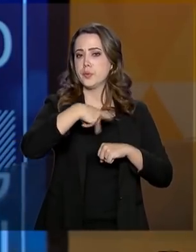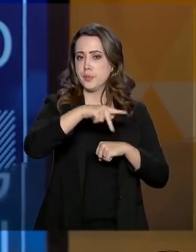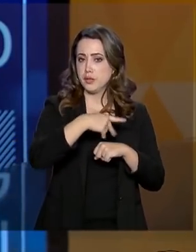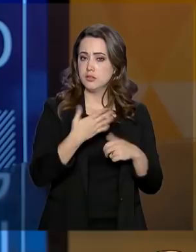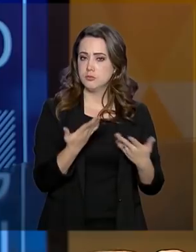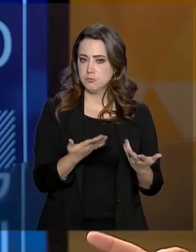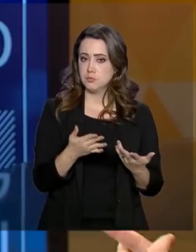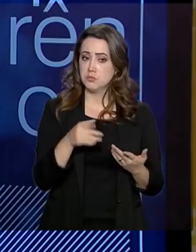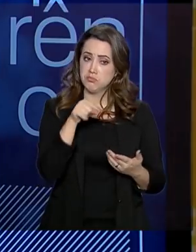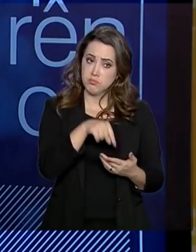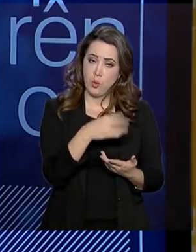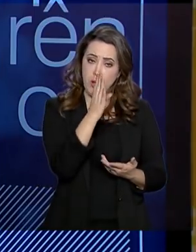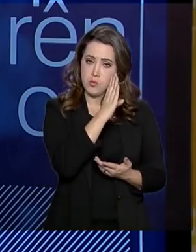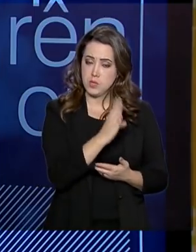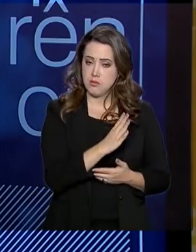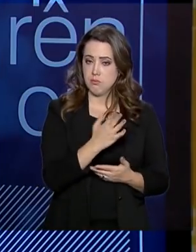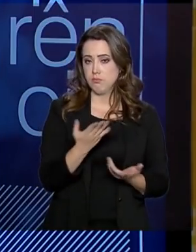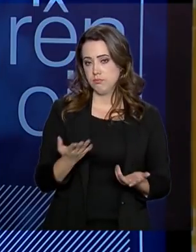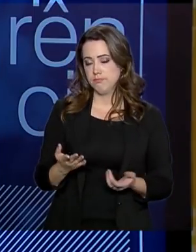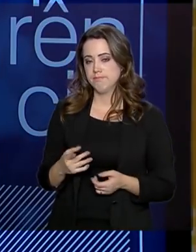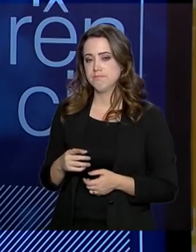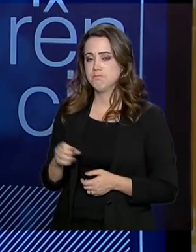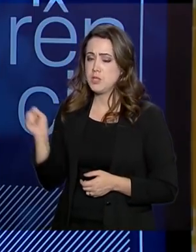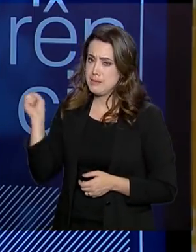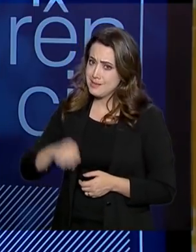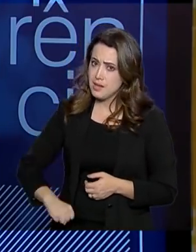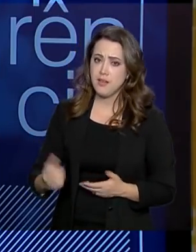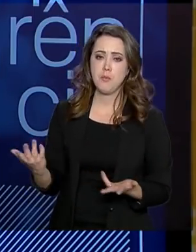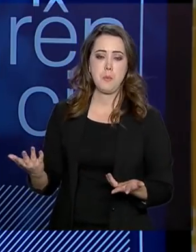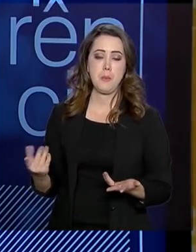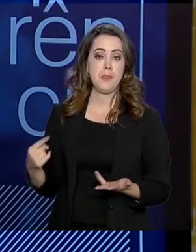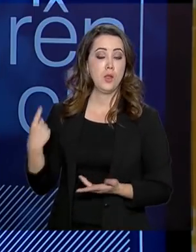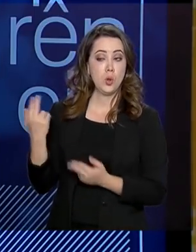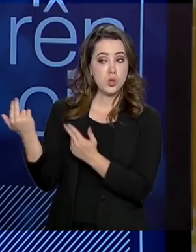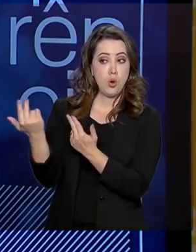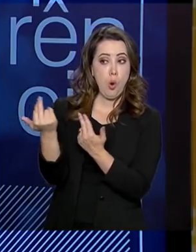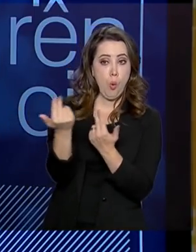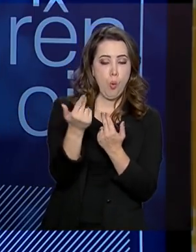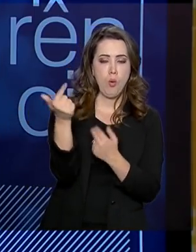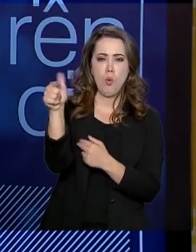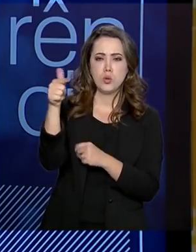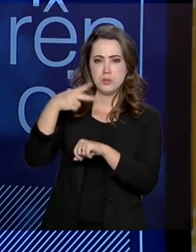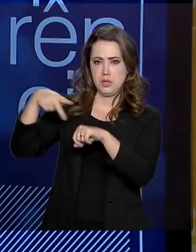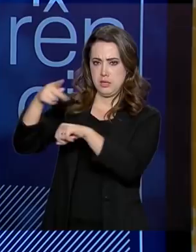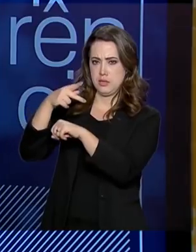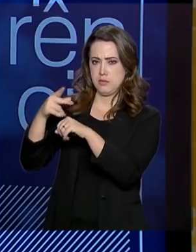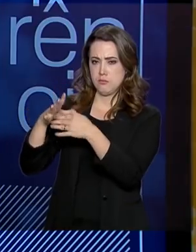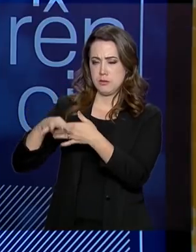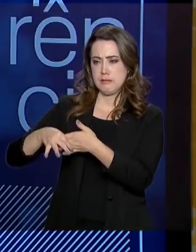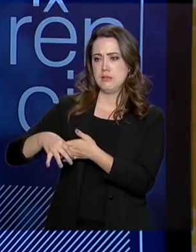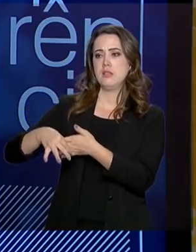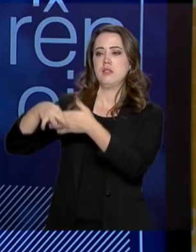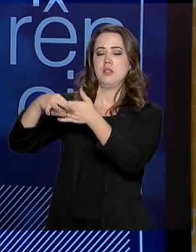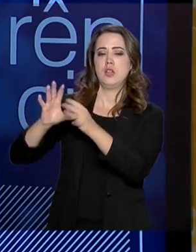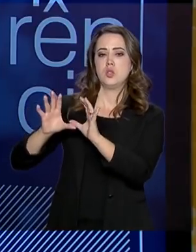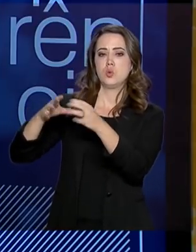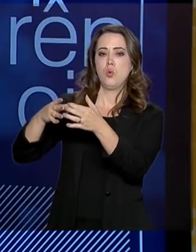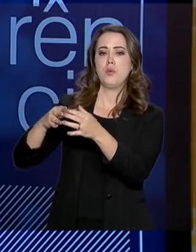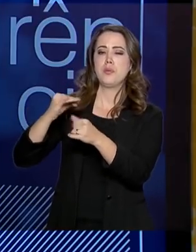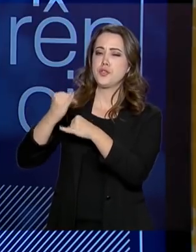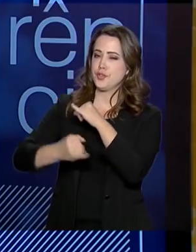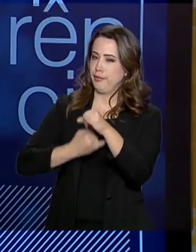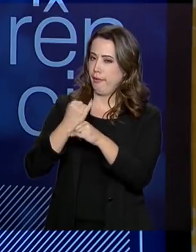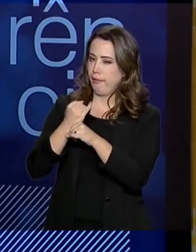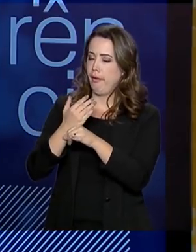Brasil? Claro. Nós estamos seguindo uma trajetória que alguns países que foram os precursores dessa agenda digital